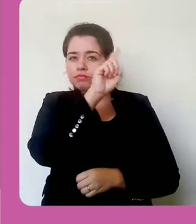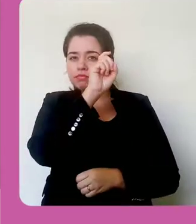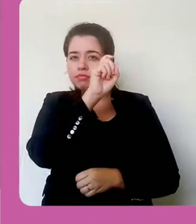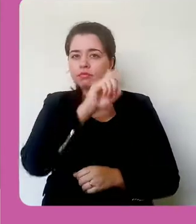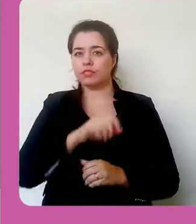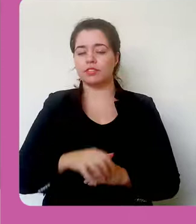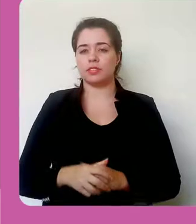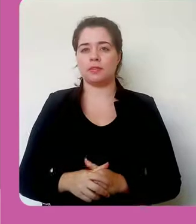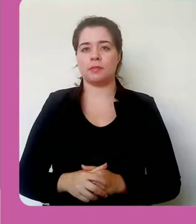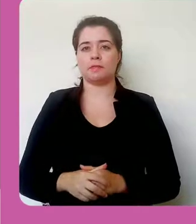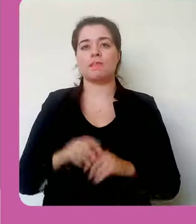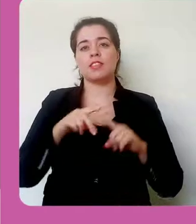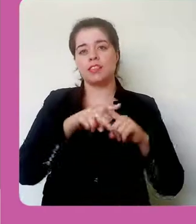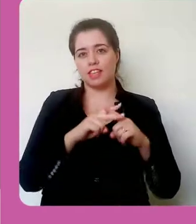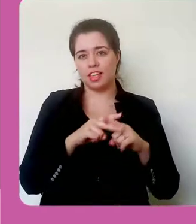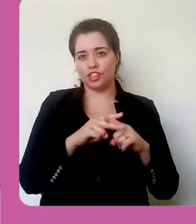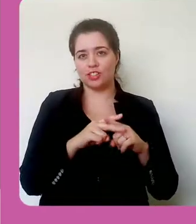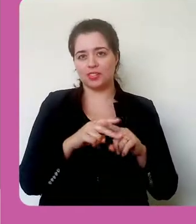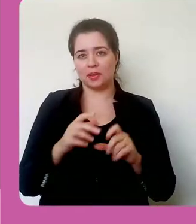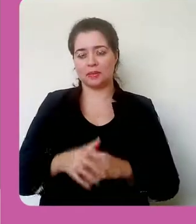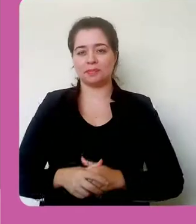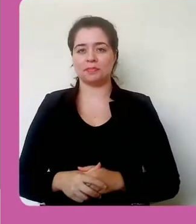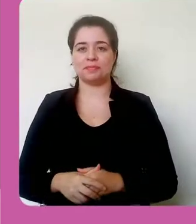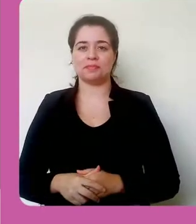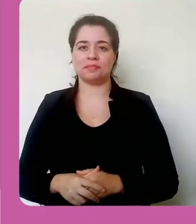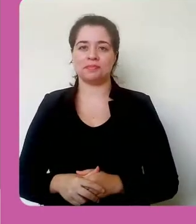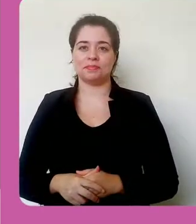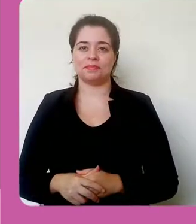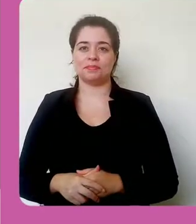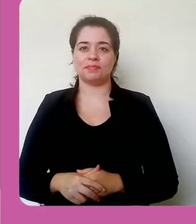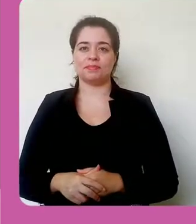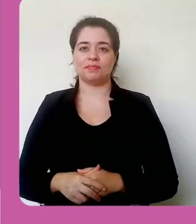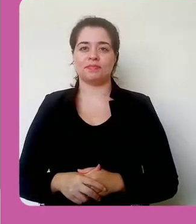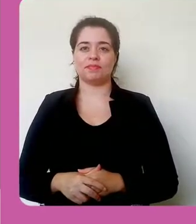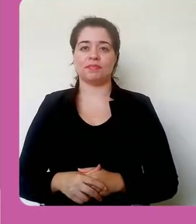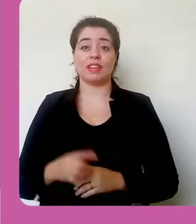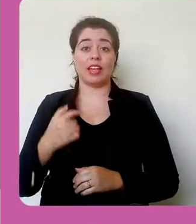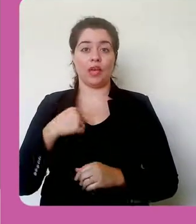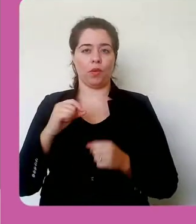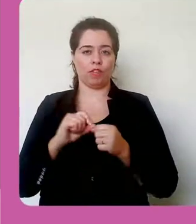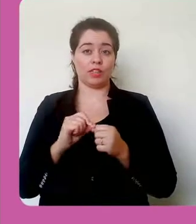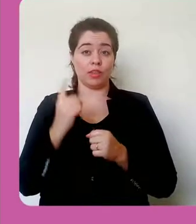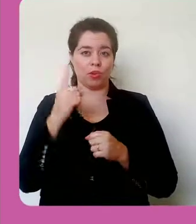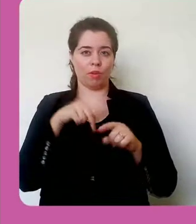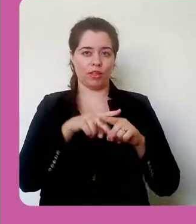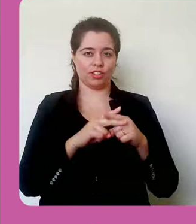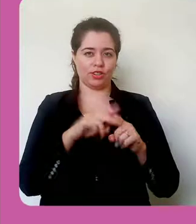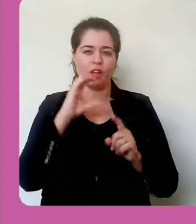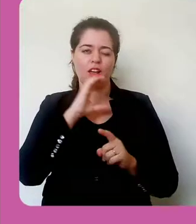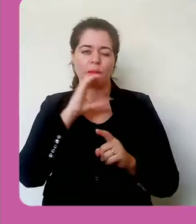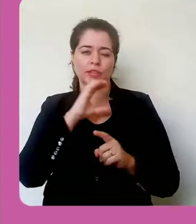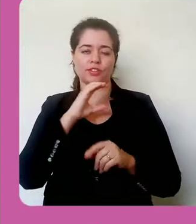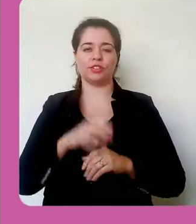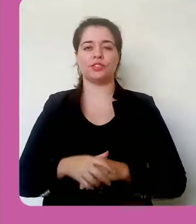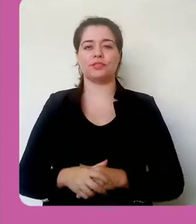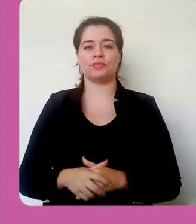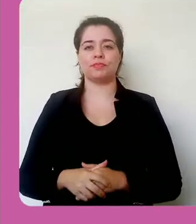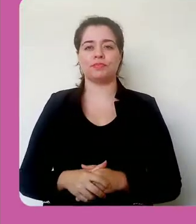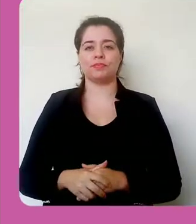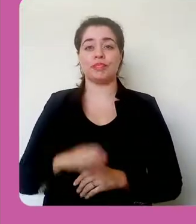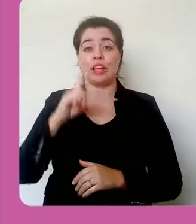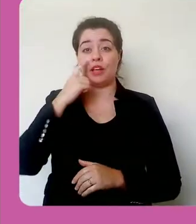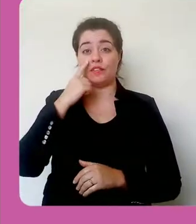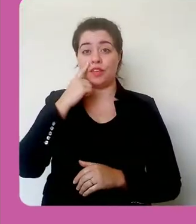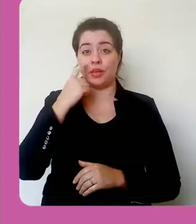Edição desses links. Eu vou fazer uma edição aqui bem rapidinho. Ó, vou pegar aqui, ó. Do